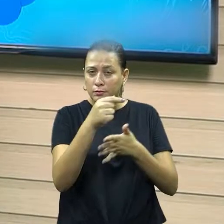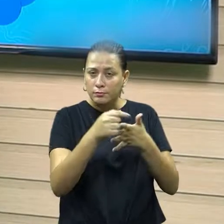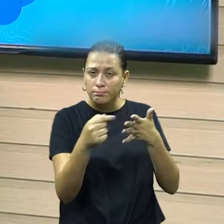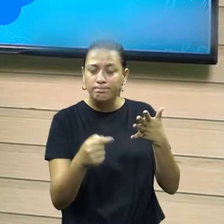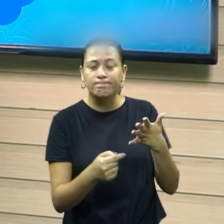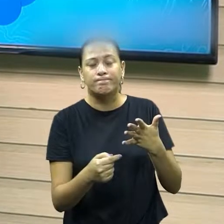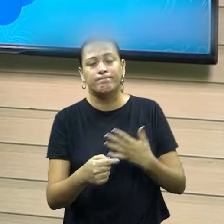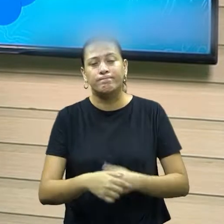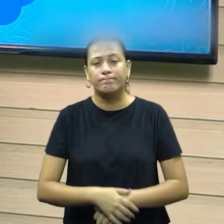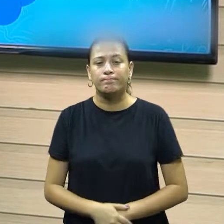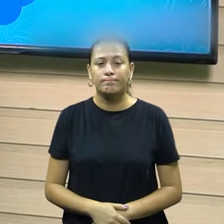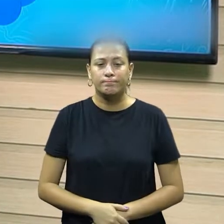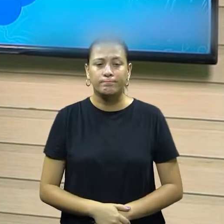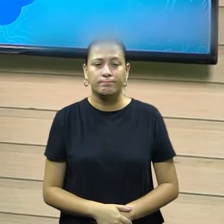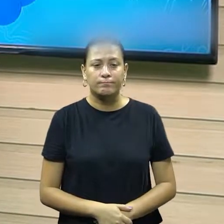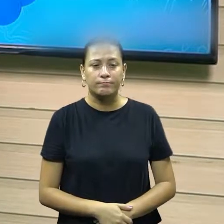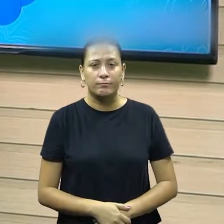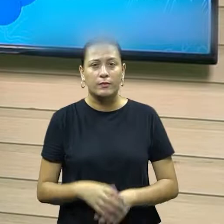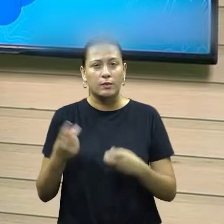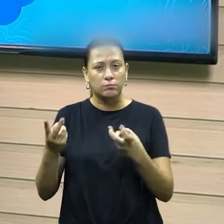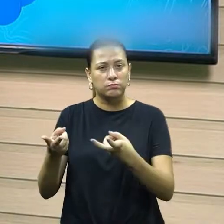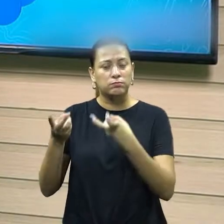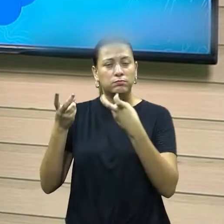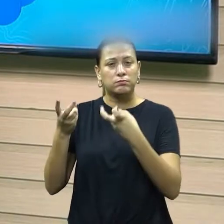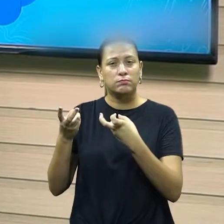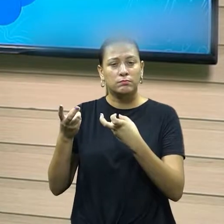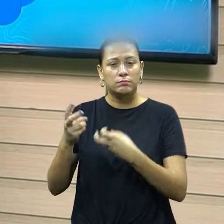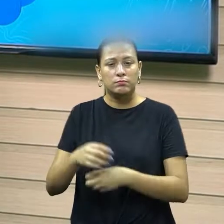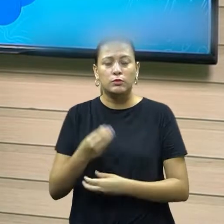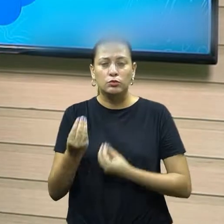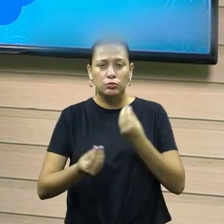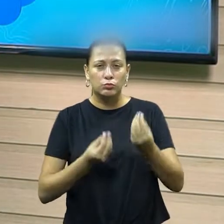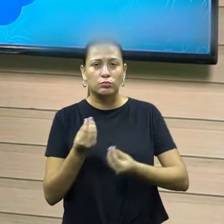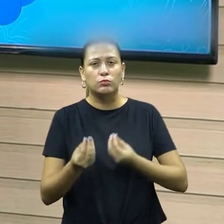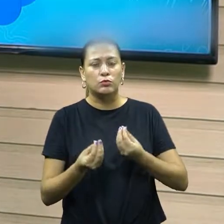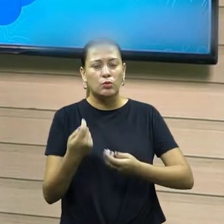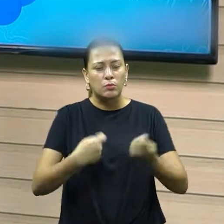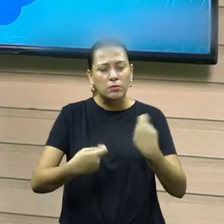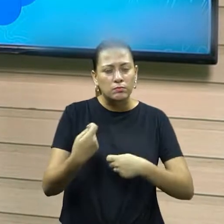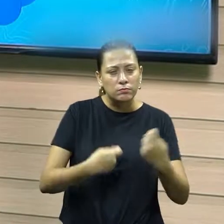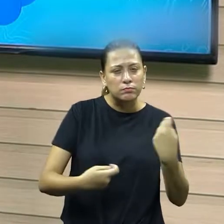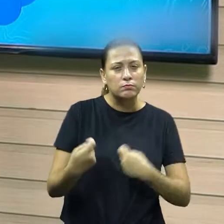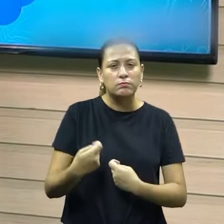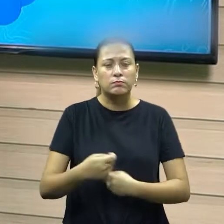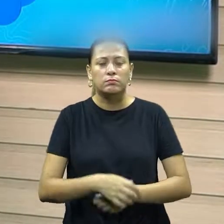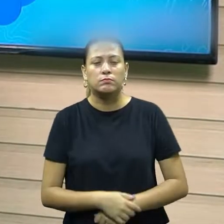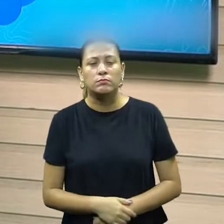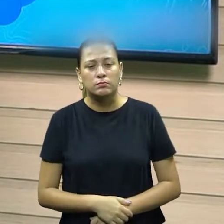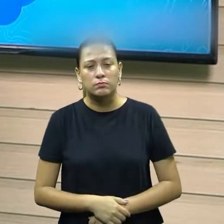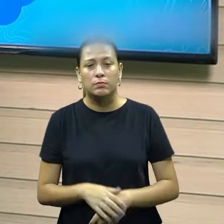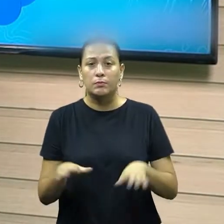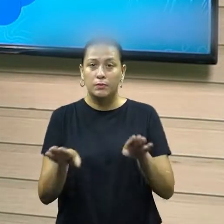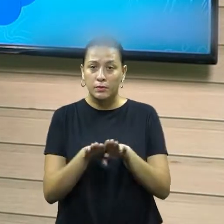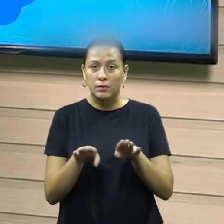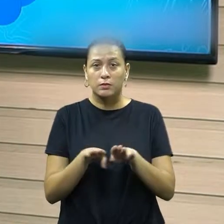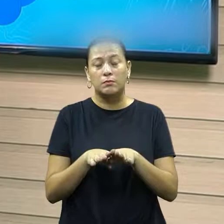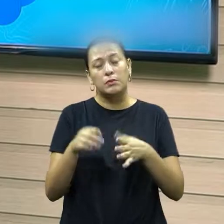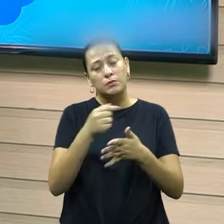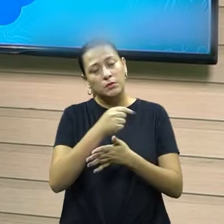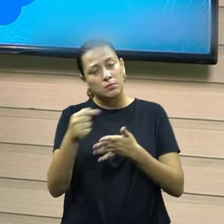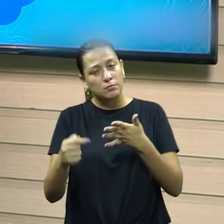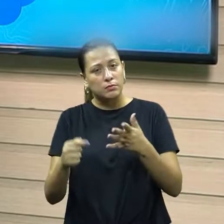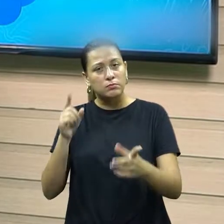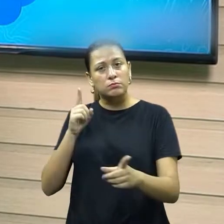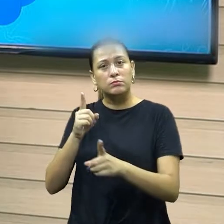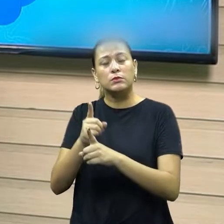de a gente estar observando. Repara que, como eles classificam a questão da negociação, os elementos que eles encontram nesse